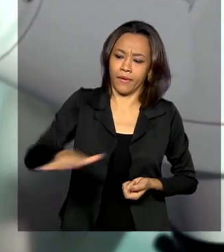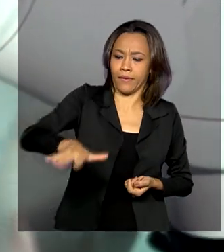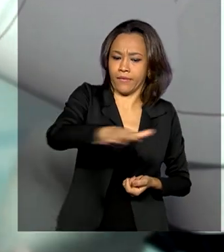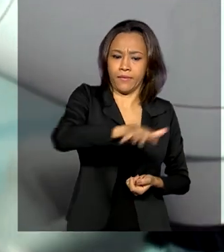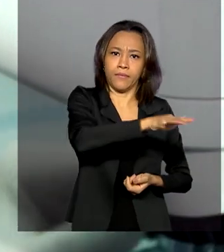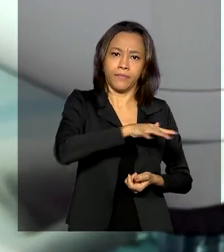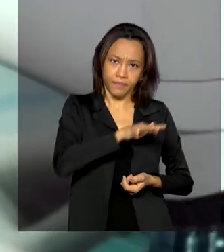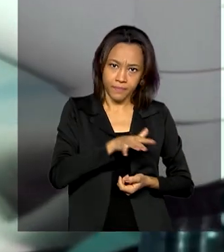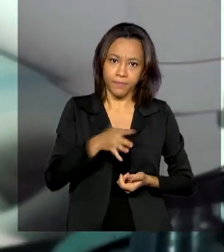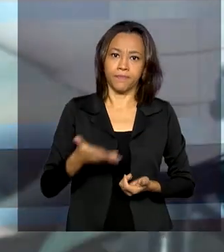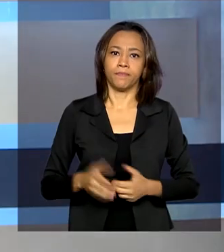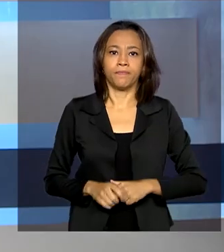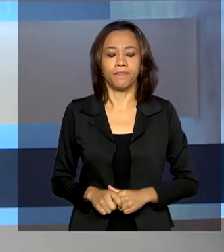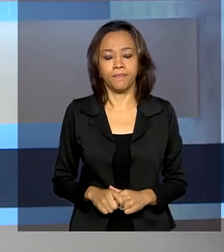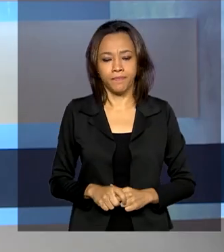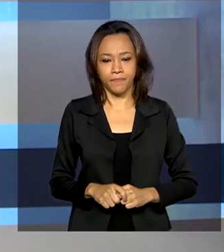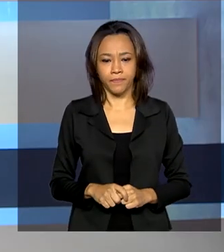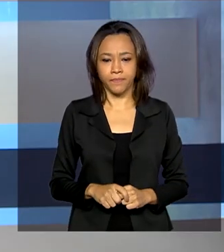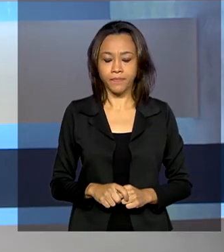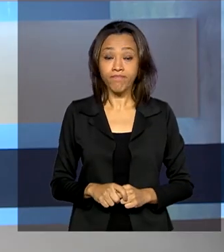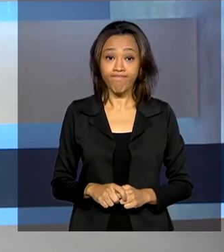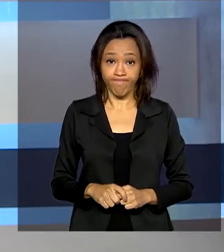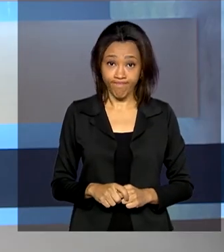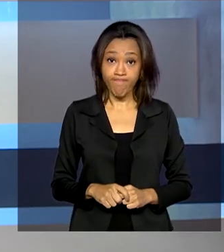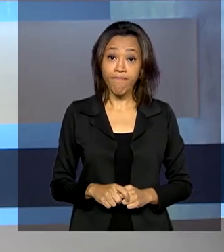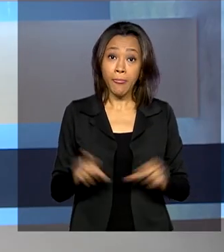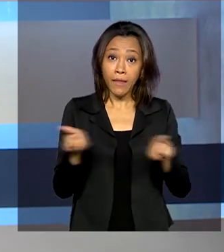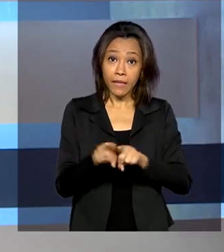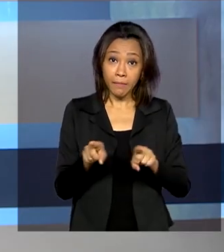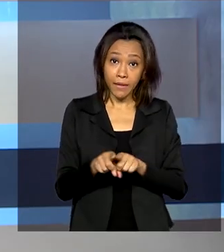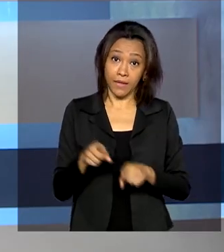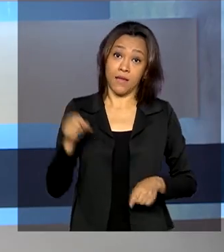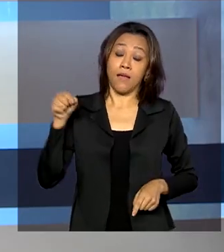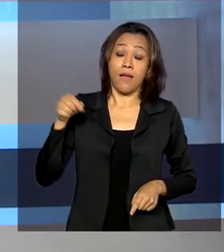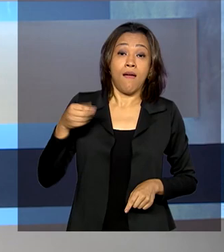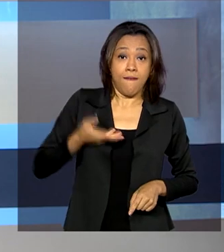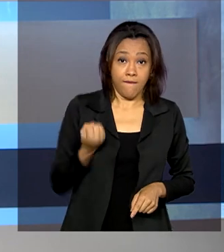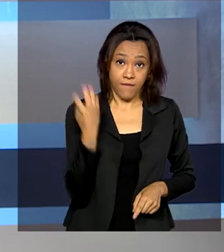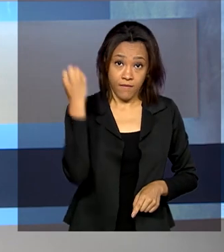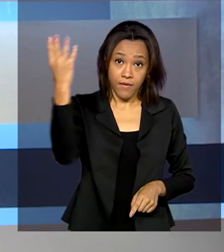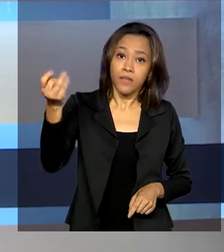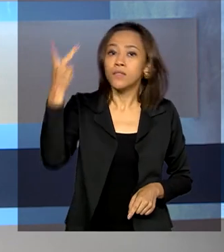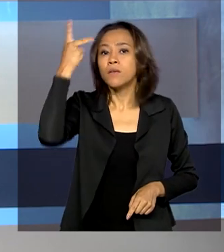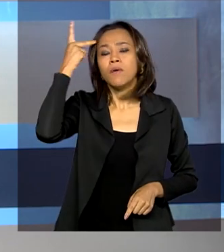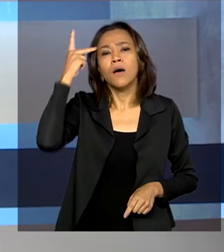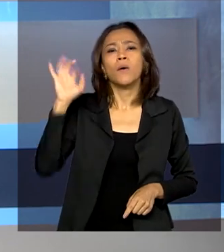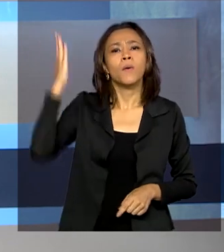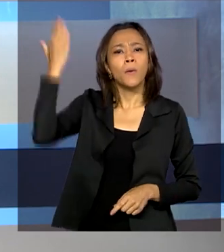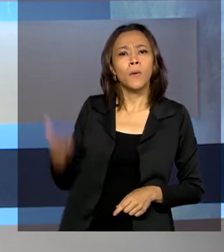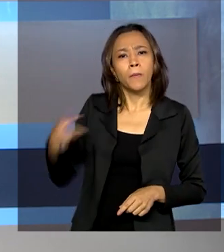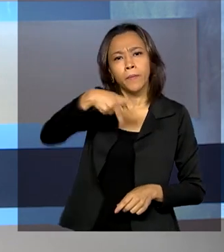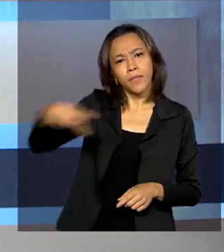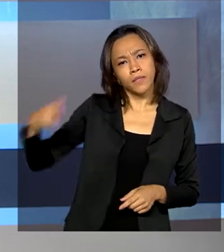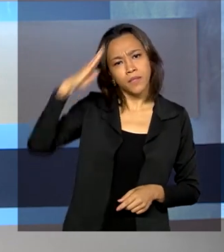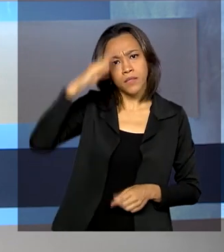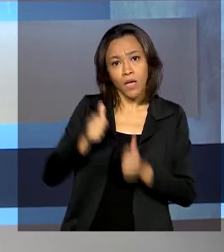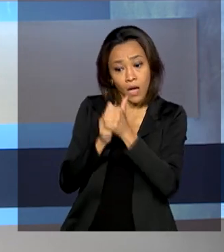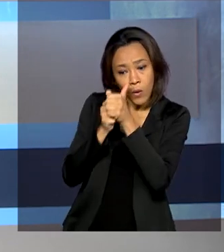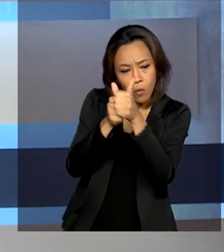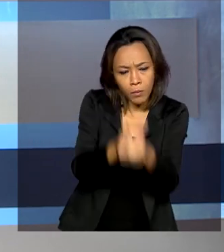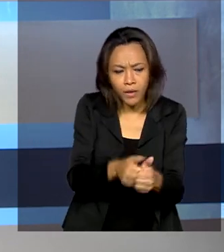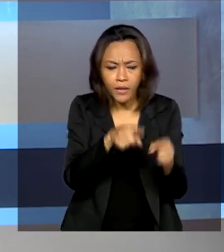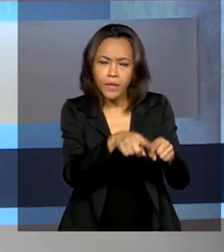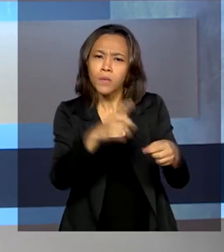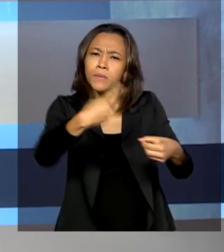conhecimento. E também nessa viagem a São Paulo, o presidente Jair Bolsonaro acompanha em Iperó o